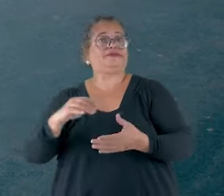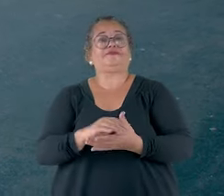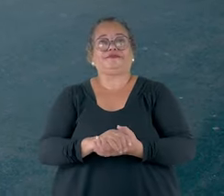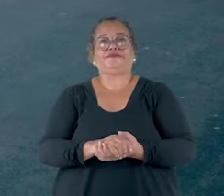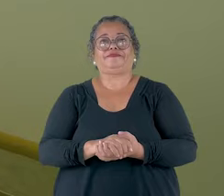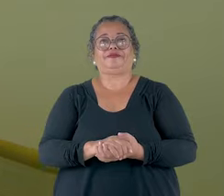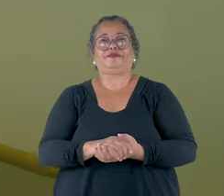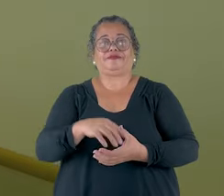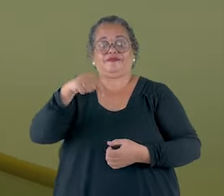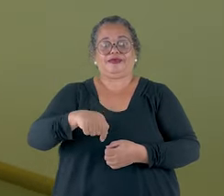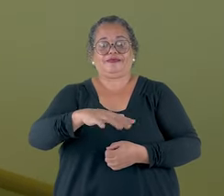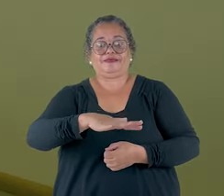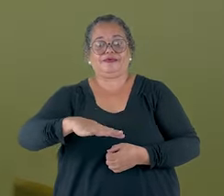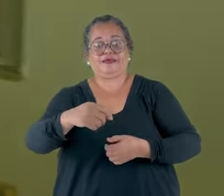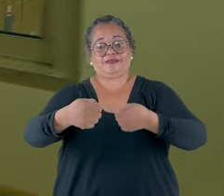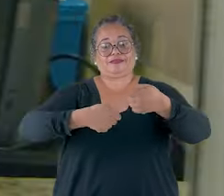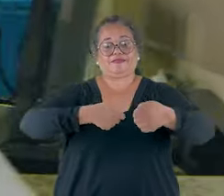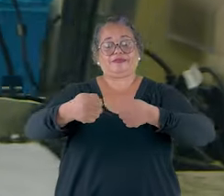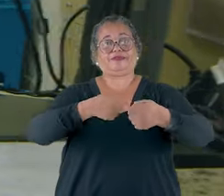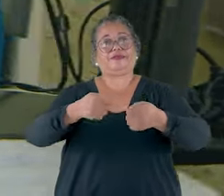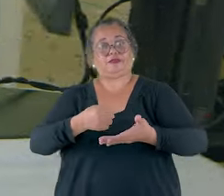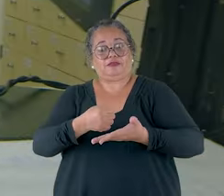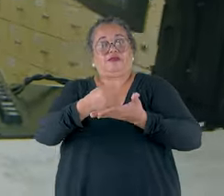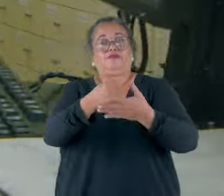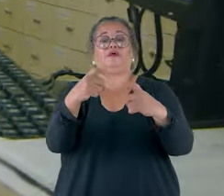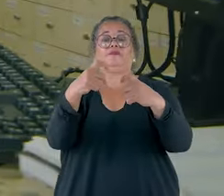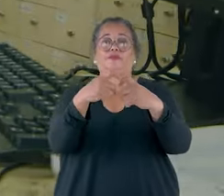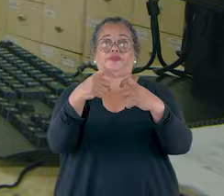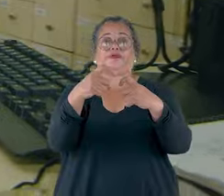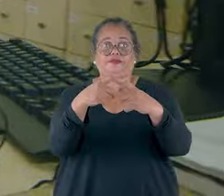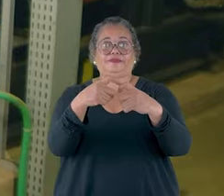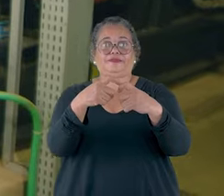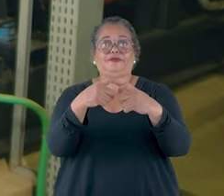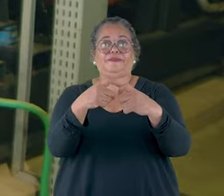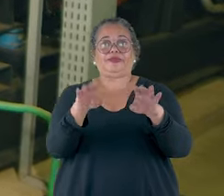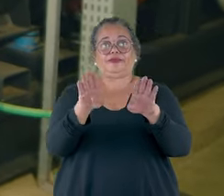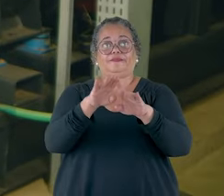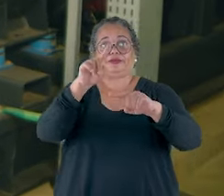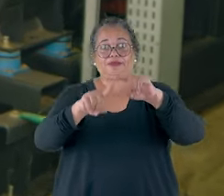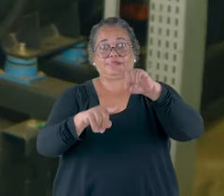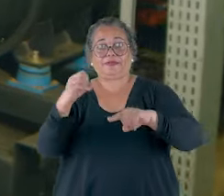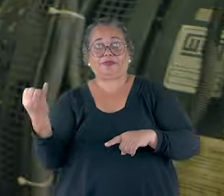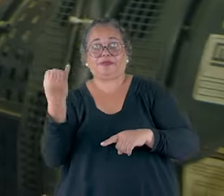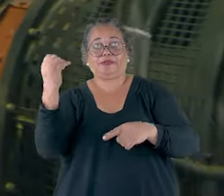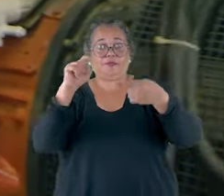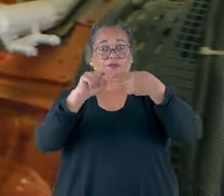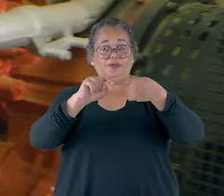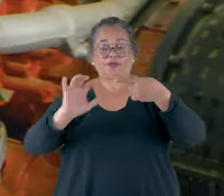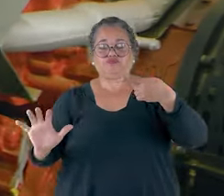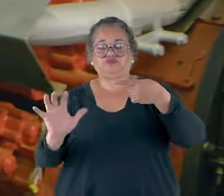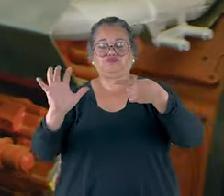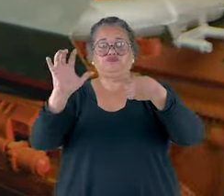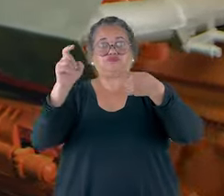de internação. Aqui estão as áreas administrativas e de apoio à assistência médica, além de equipamentos fundamentais, como